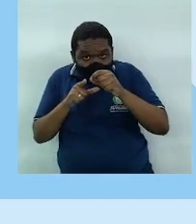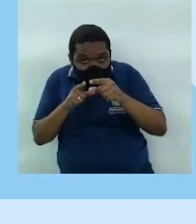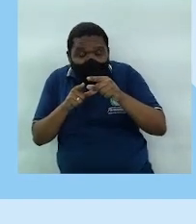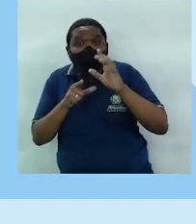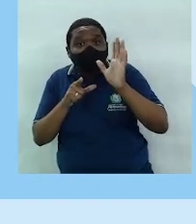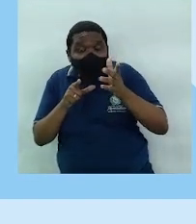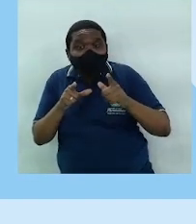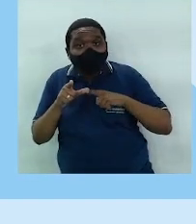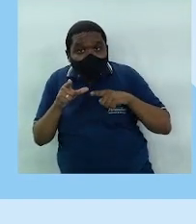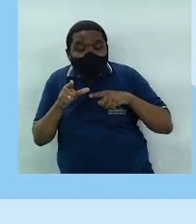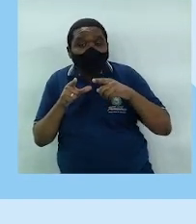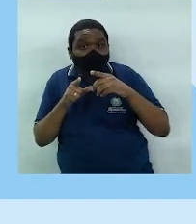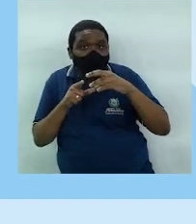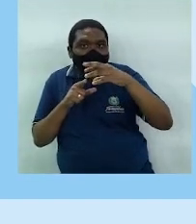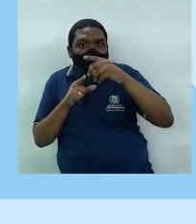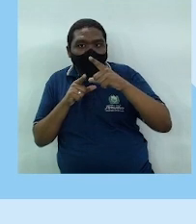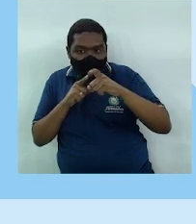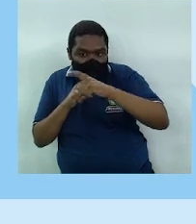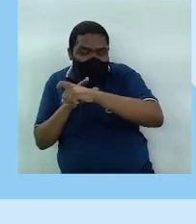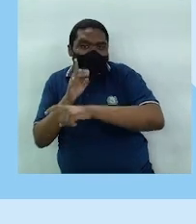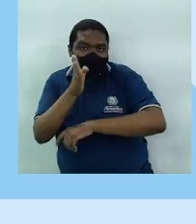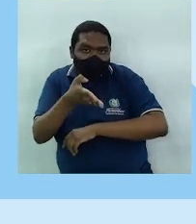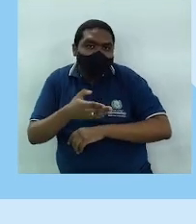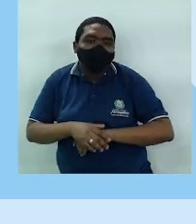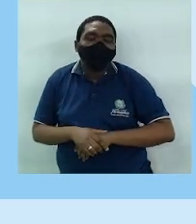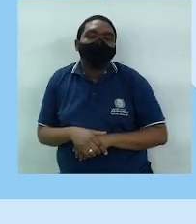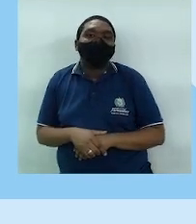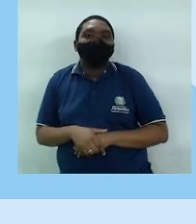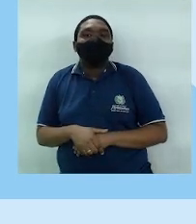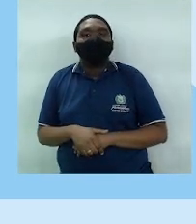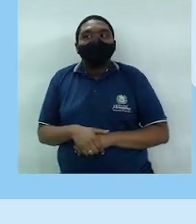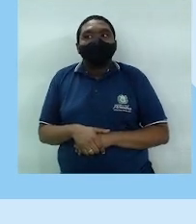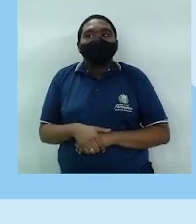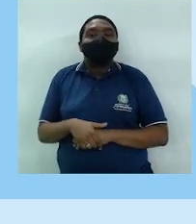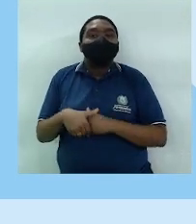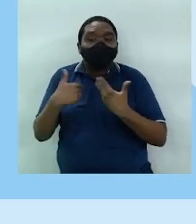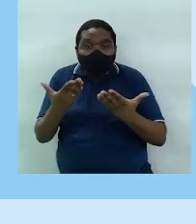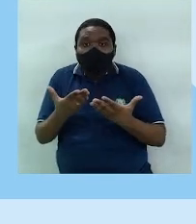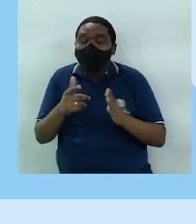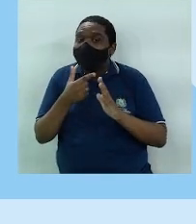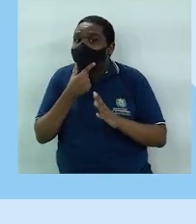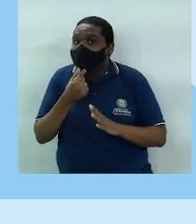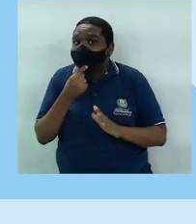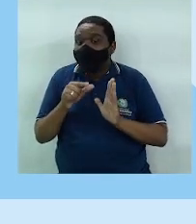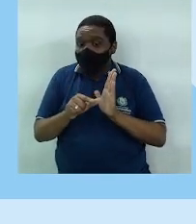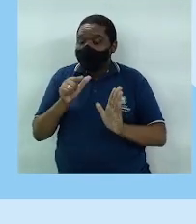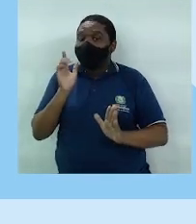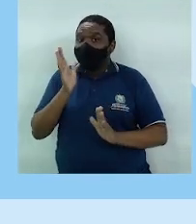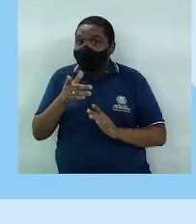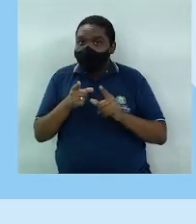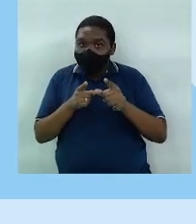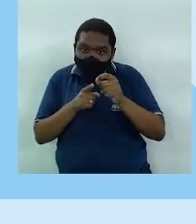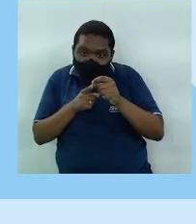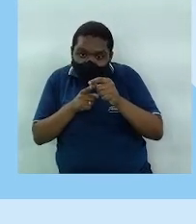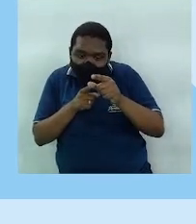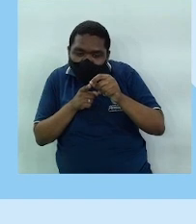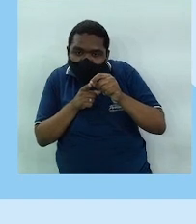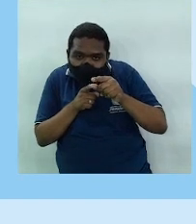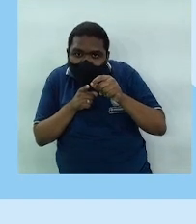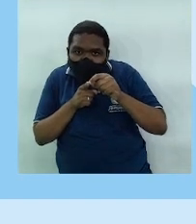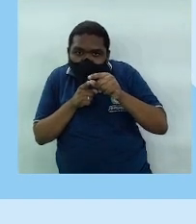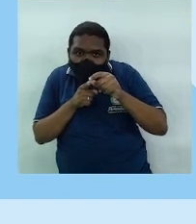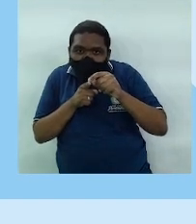de você, do homem, ele já faz a ejaculação de micros,